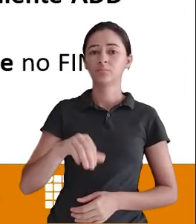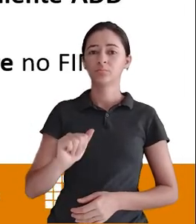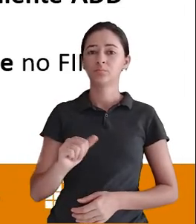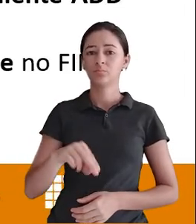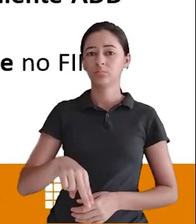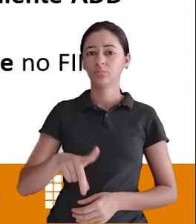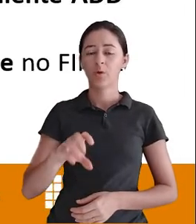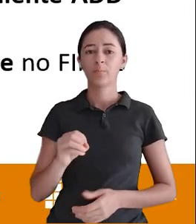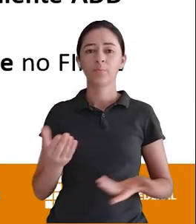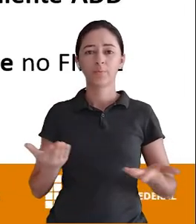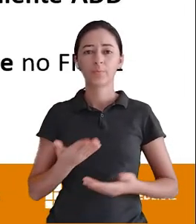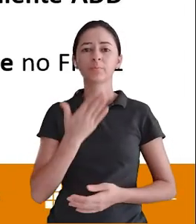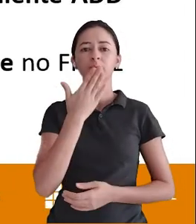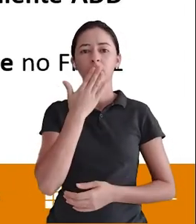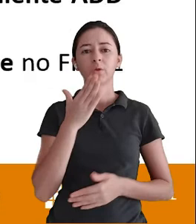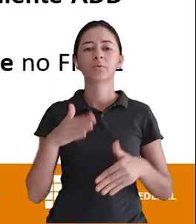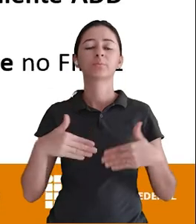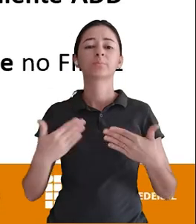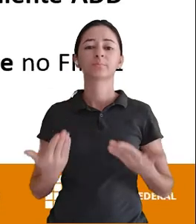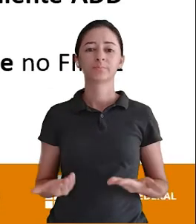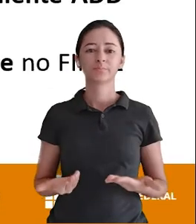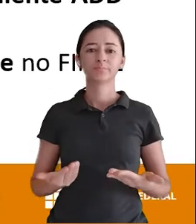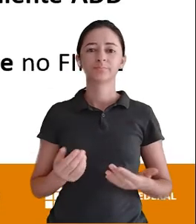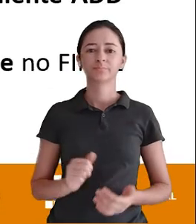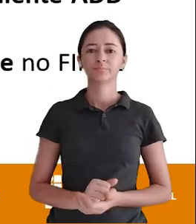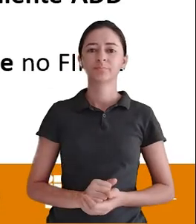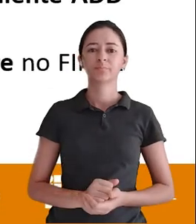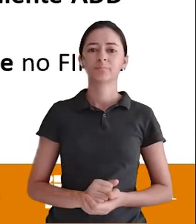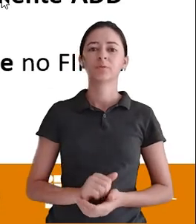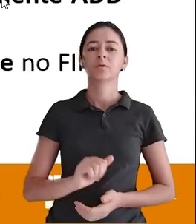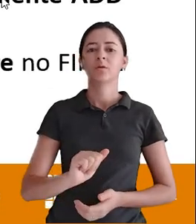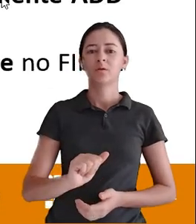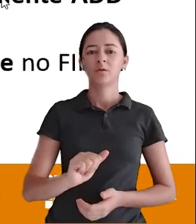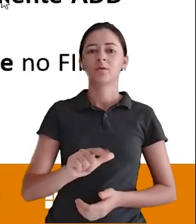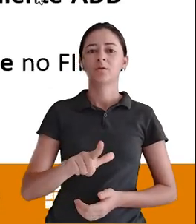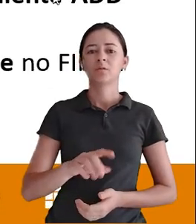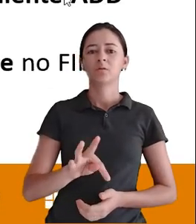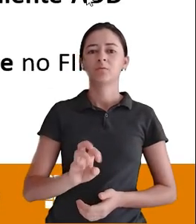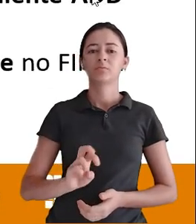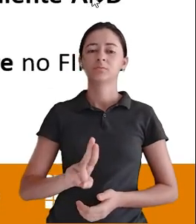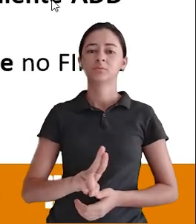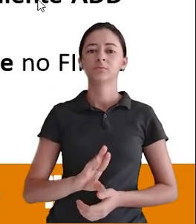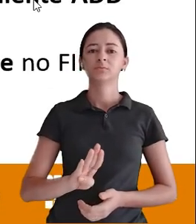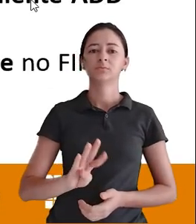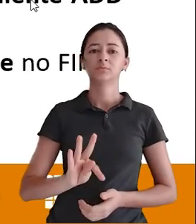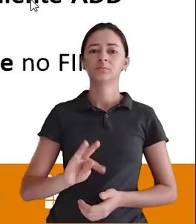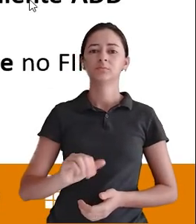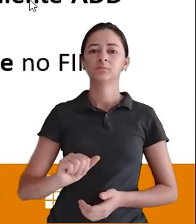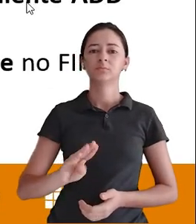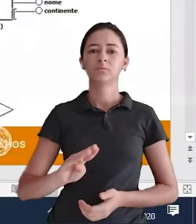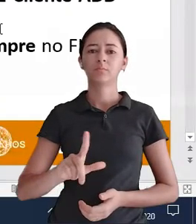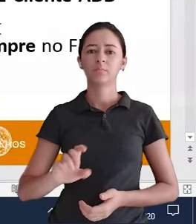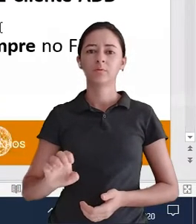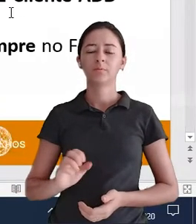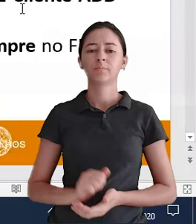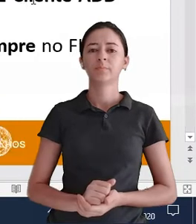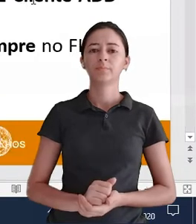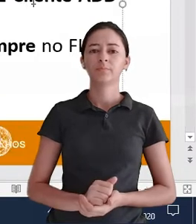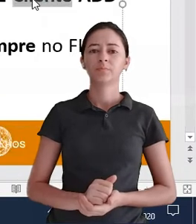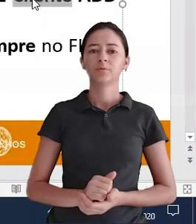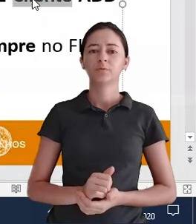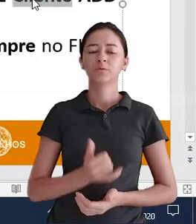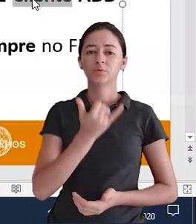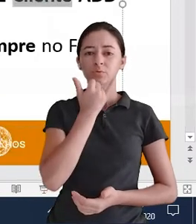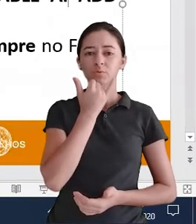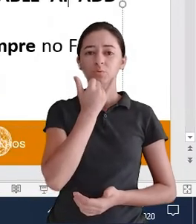atributo Data de nascimento Na tabela aluno AlterTable Cliente Ocupa cliente Não né gente Desculpa